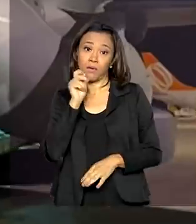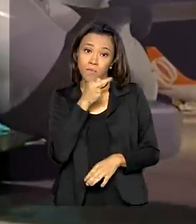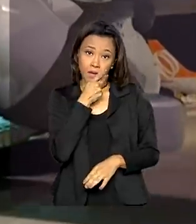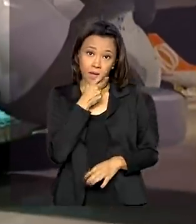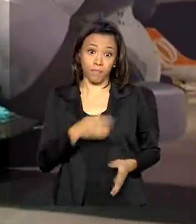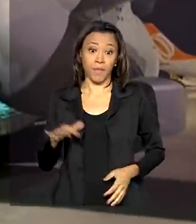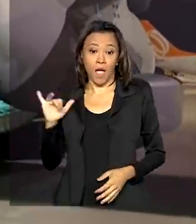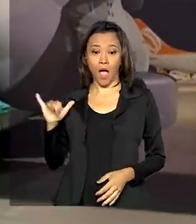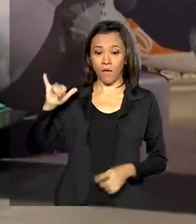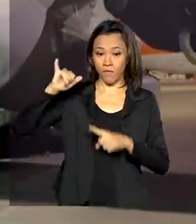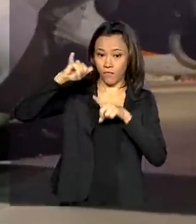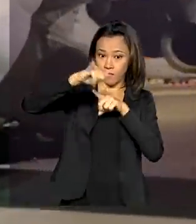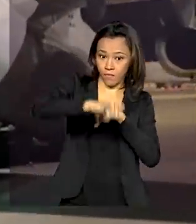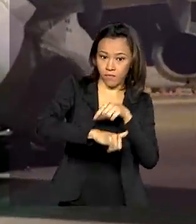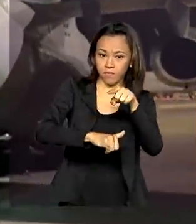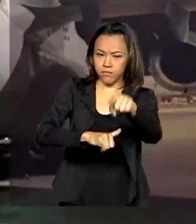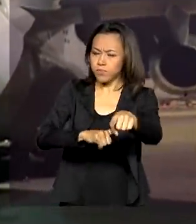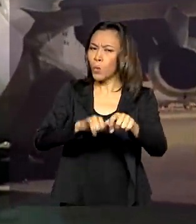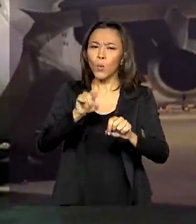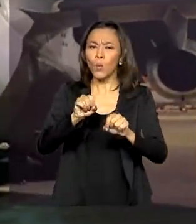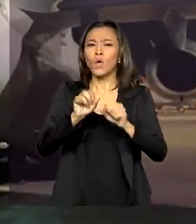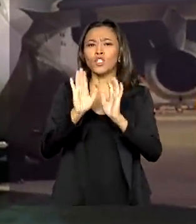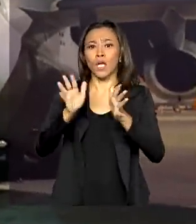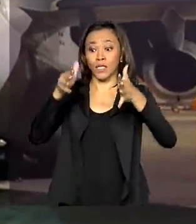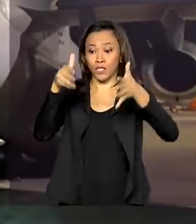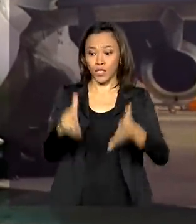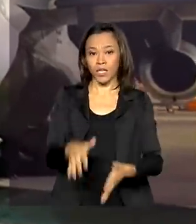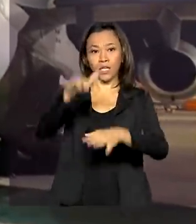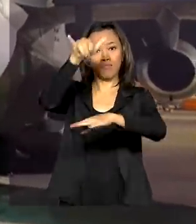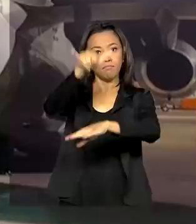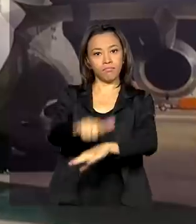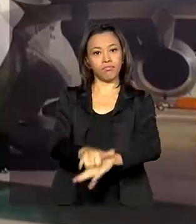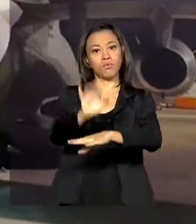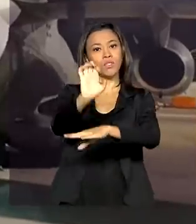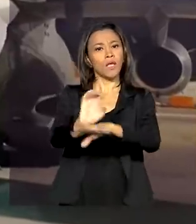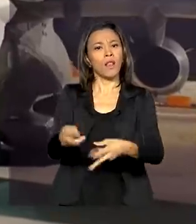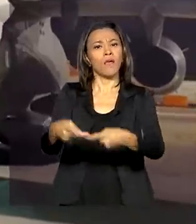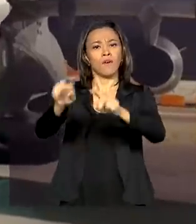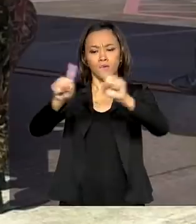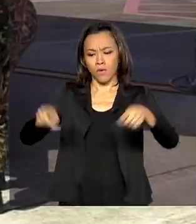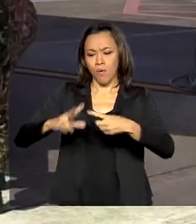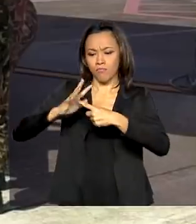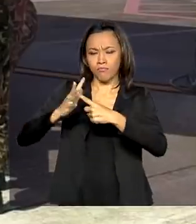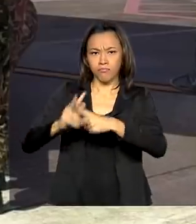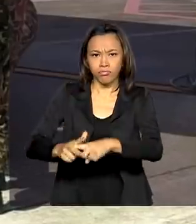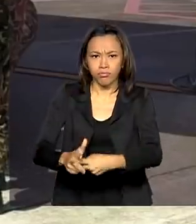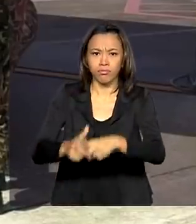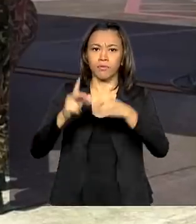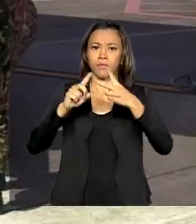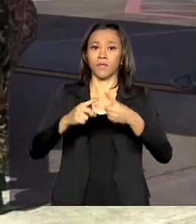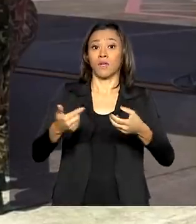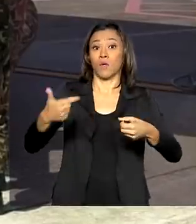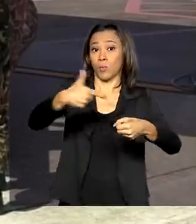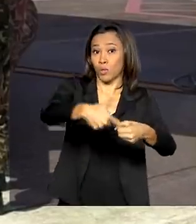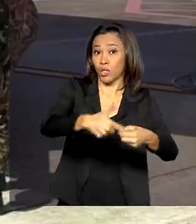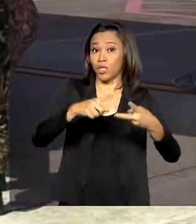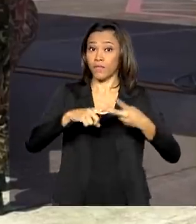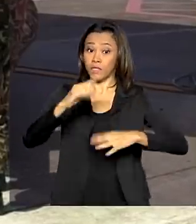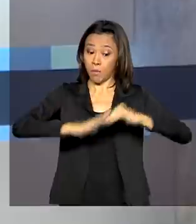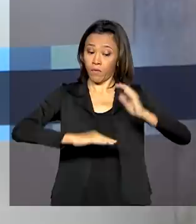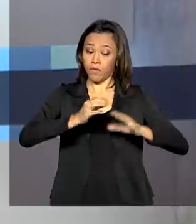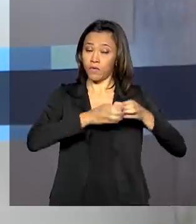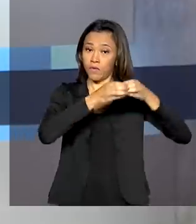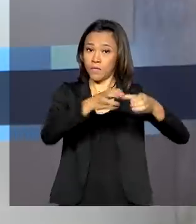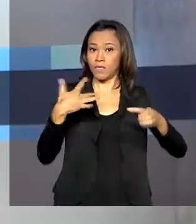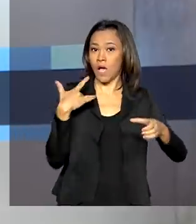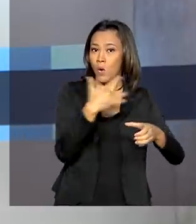Aviões da Força Aérea Brasileira começam a chegar ao estado levando geradores, combustíveis, profissionais de saúde e